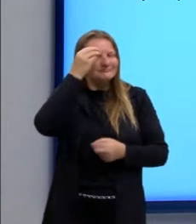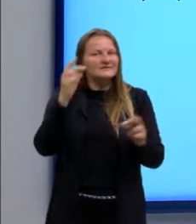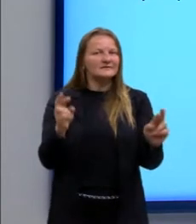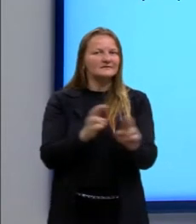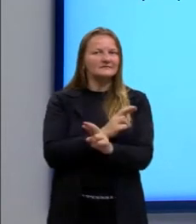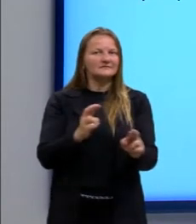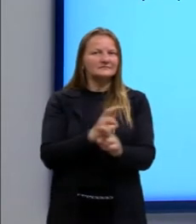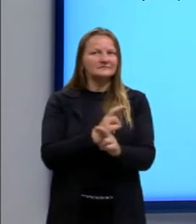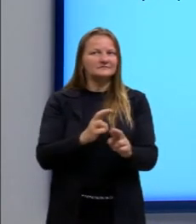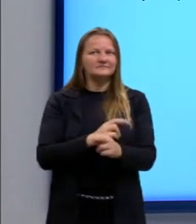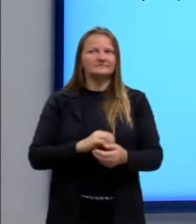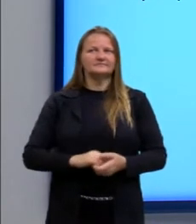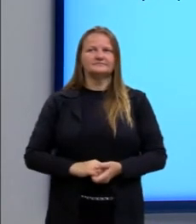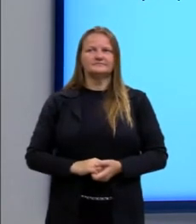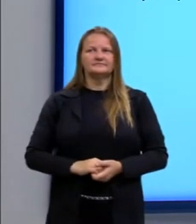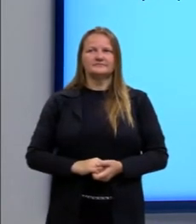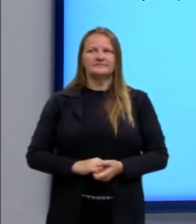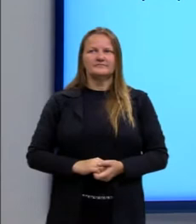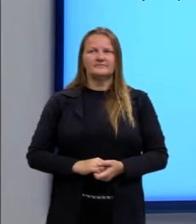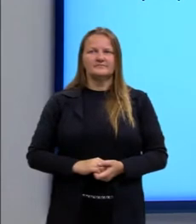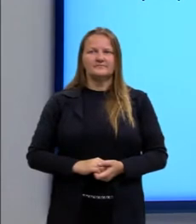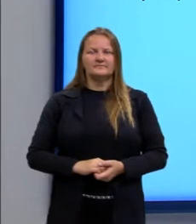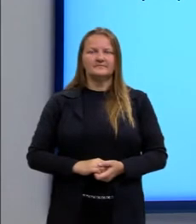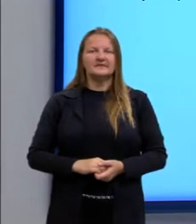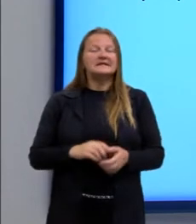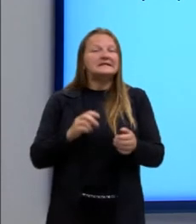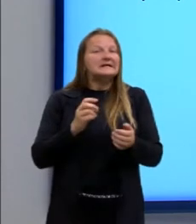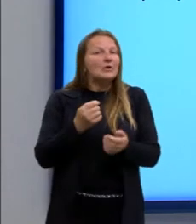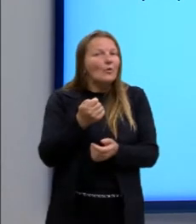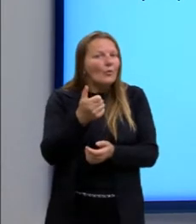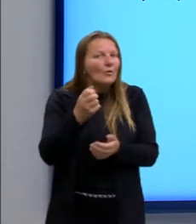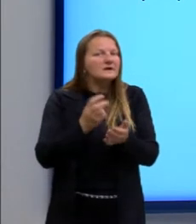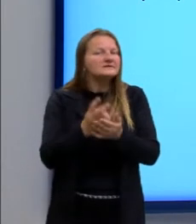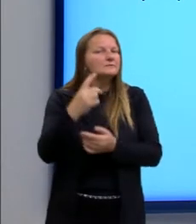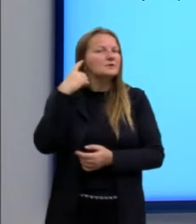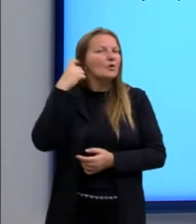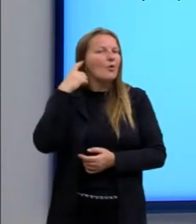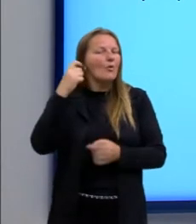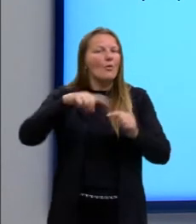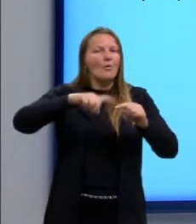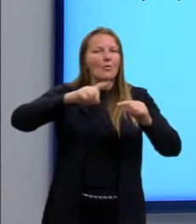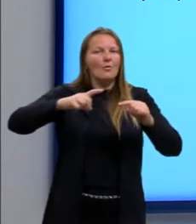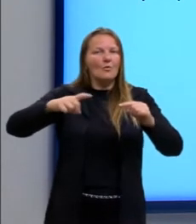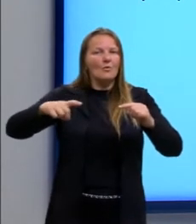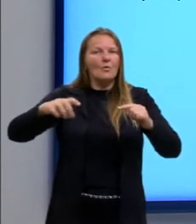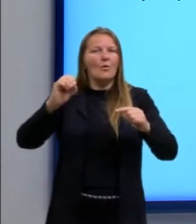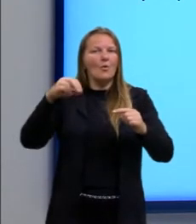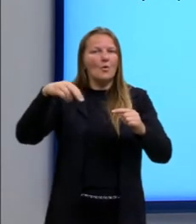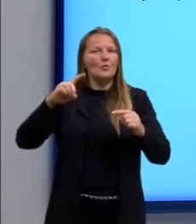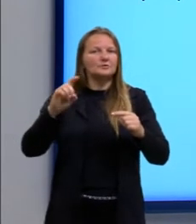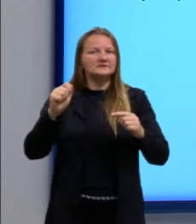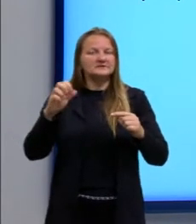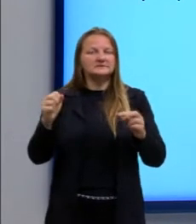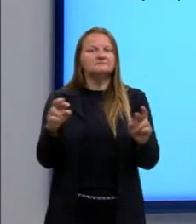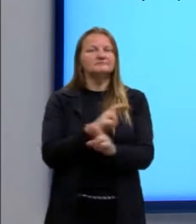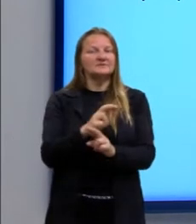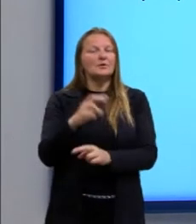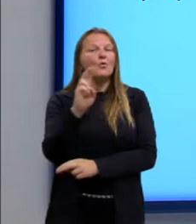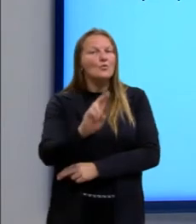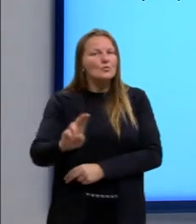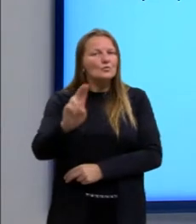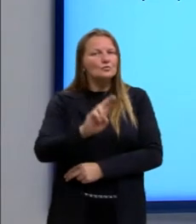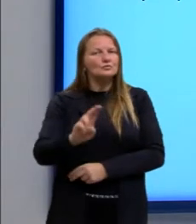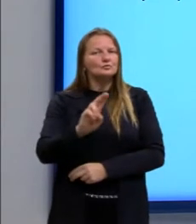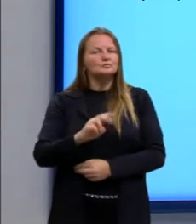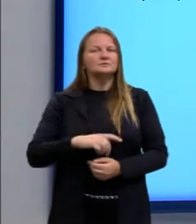É muito difícil não aparecer então uma questão sobre ondas, que a gente não vai usar essa relação aqui, certo? Até